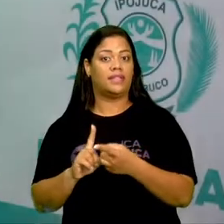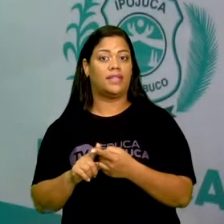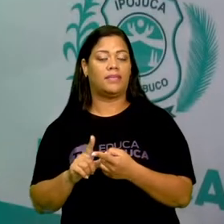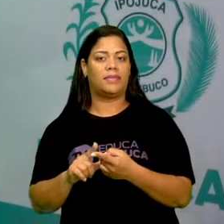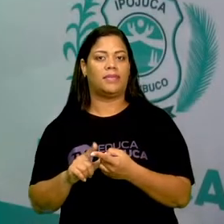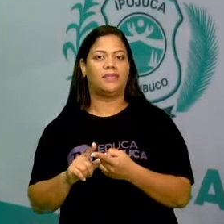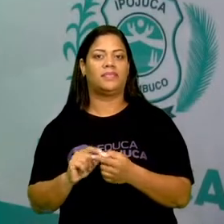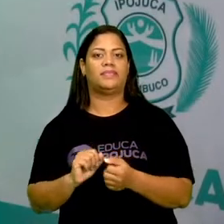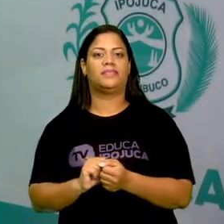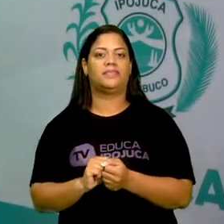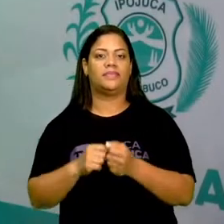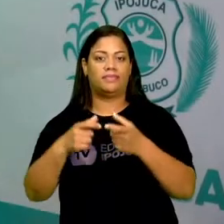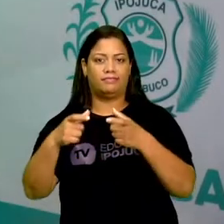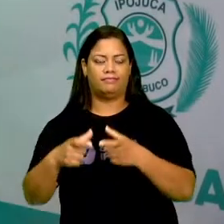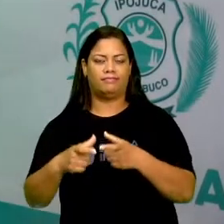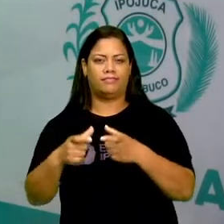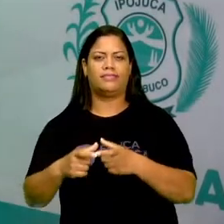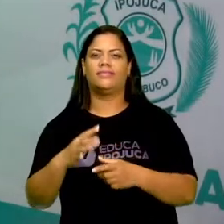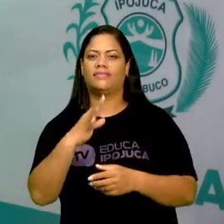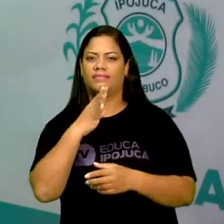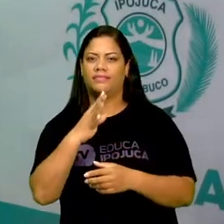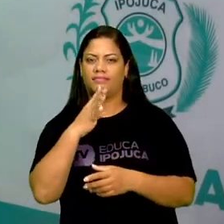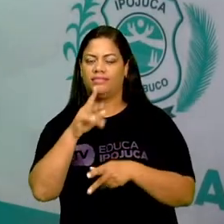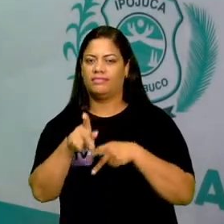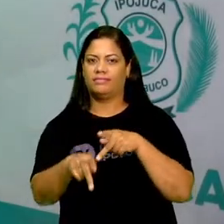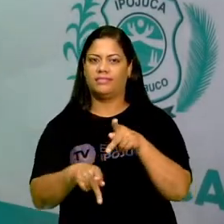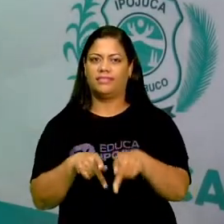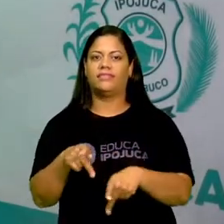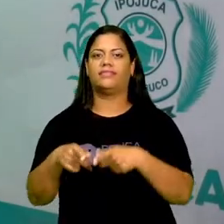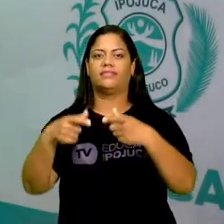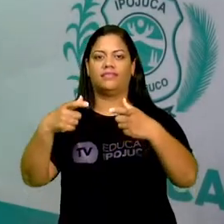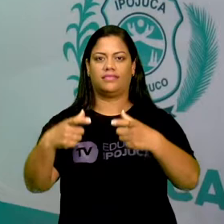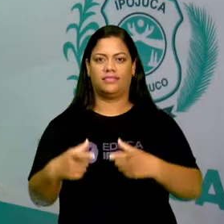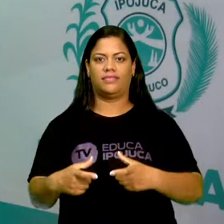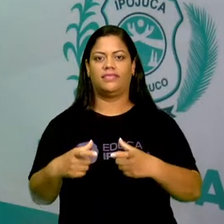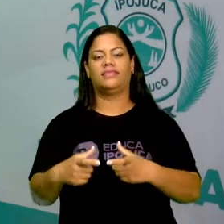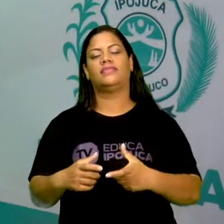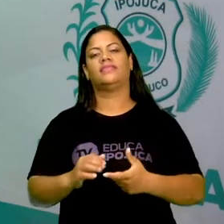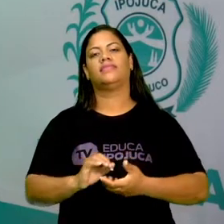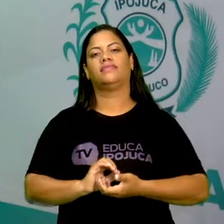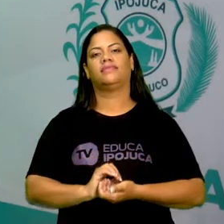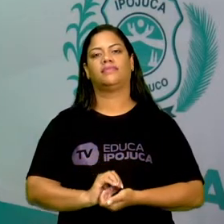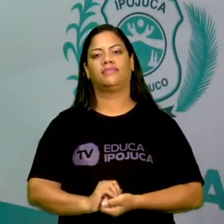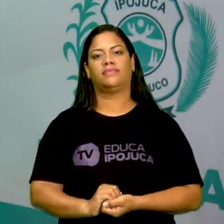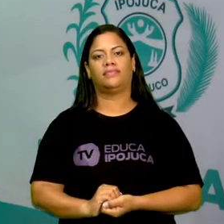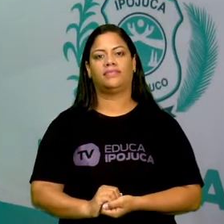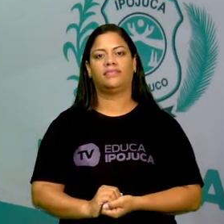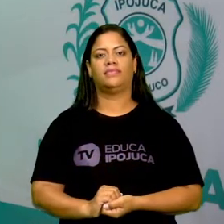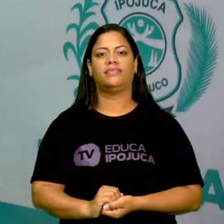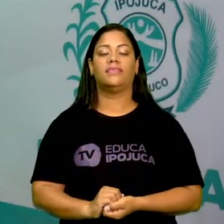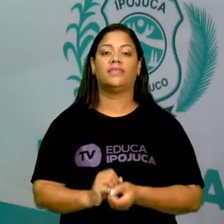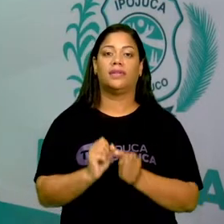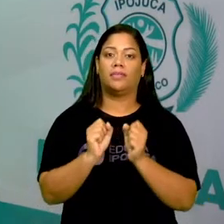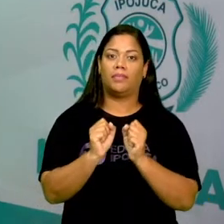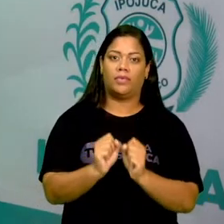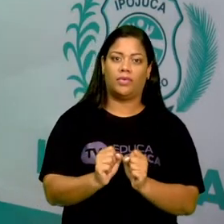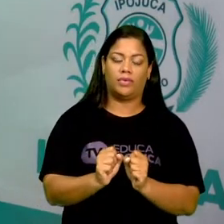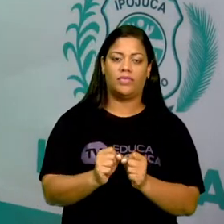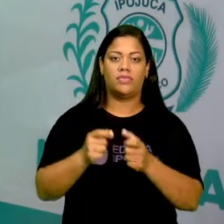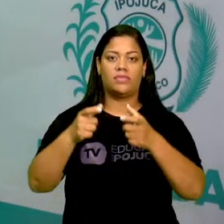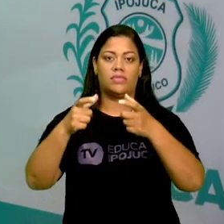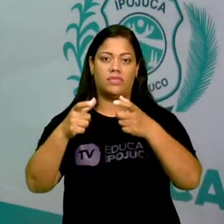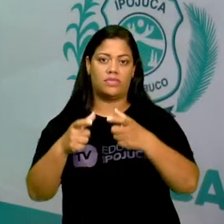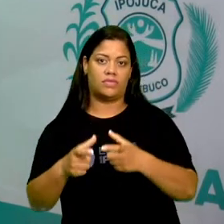das Águas também é um ponto de referência. A Rua das Águas também é um ponto de referência. Então, pode ser um